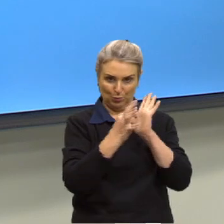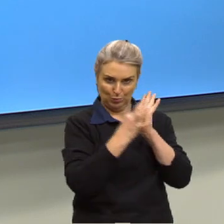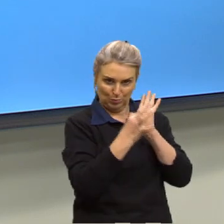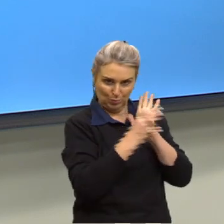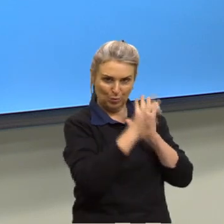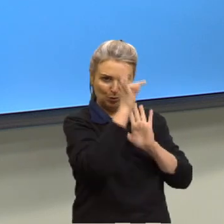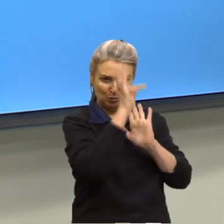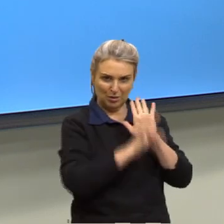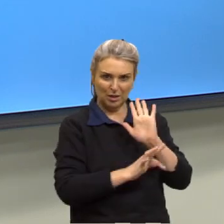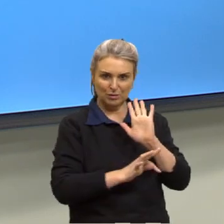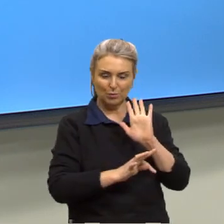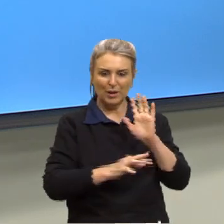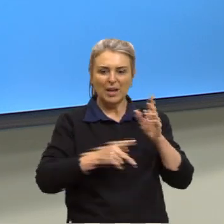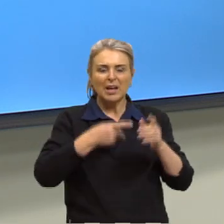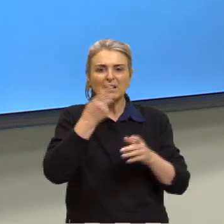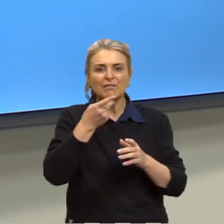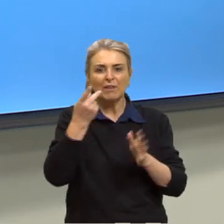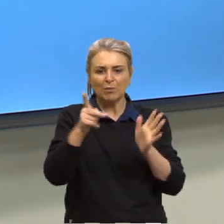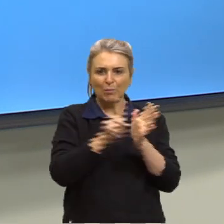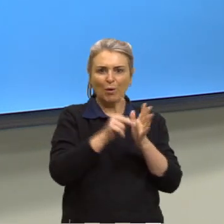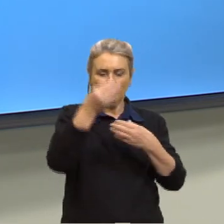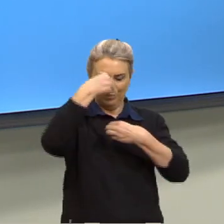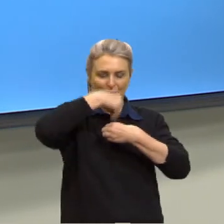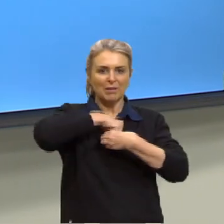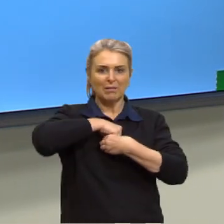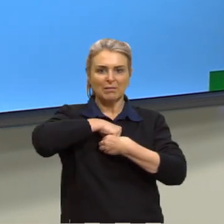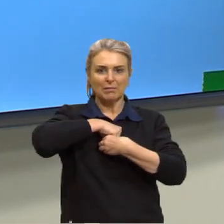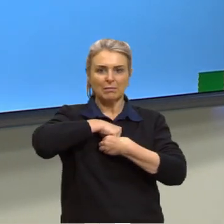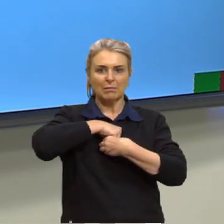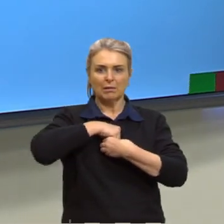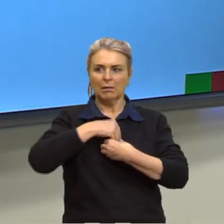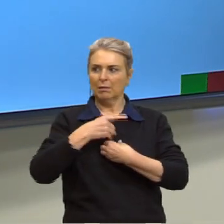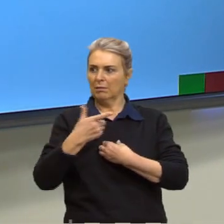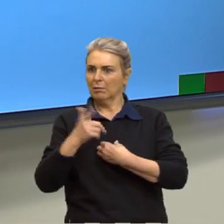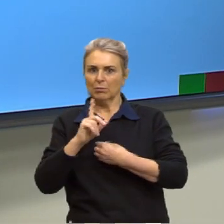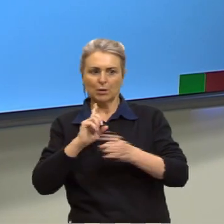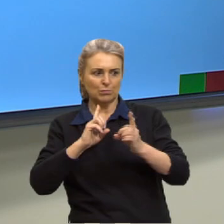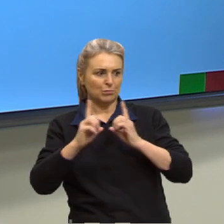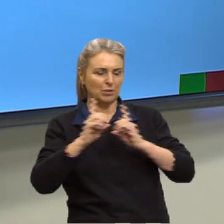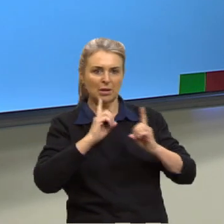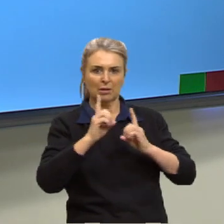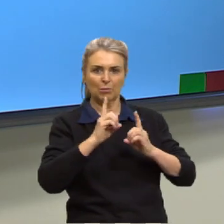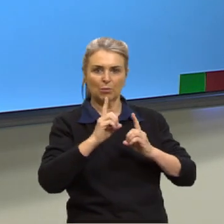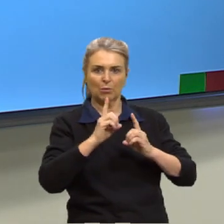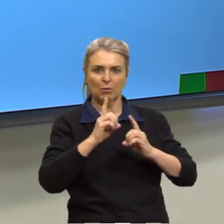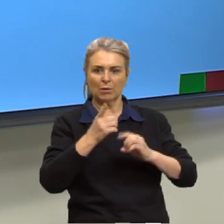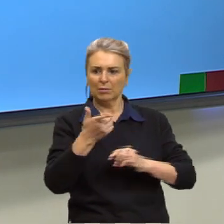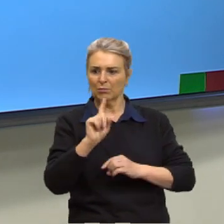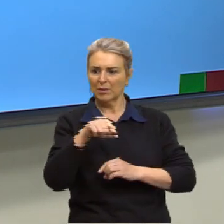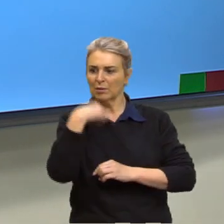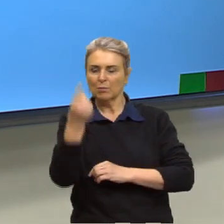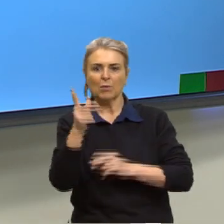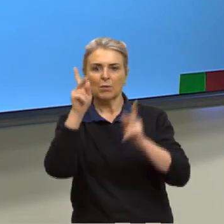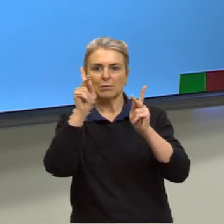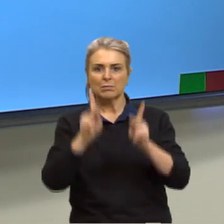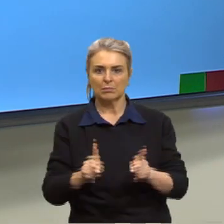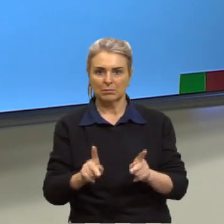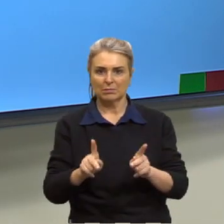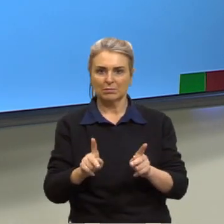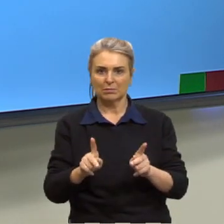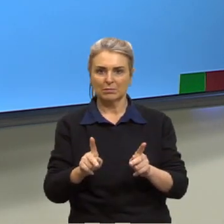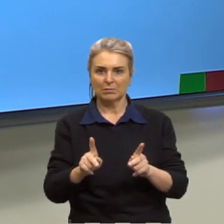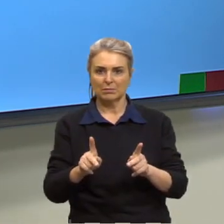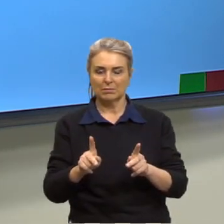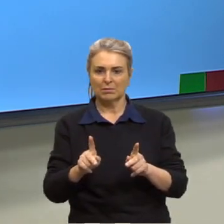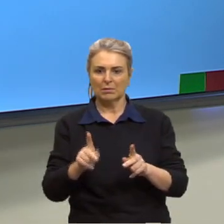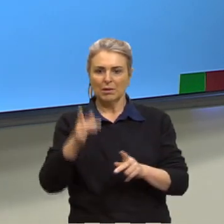Então, gente não tem ali um diálogo. A gente não tem a voz do outro. No momento que eu não tenho a voz do outro,